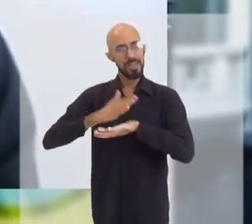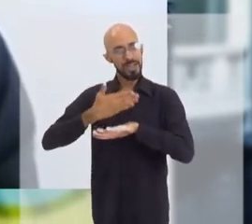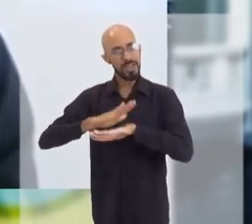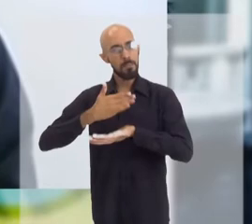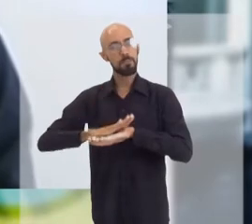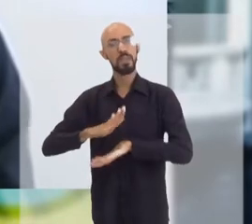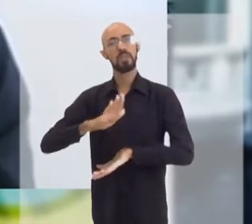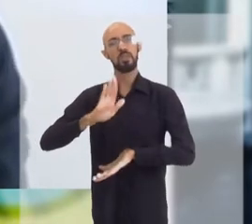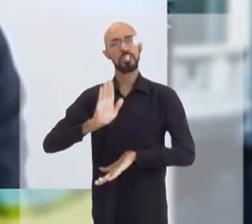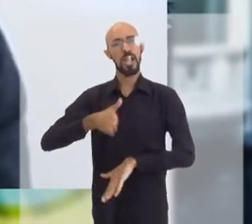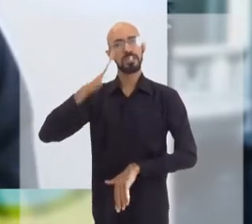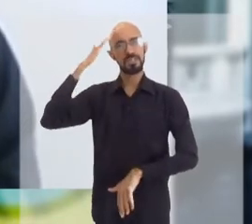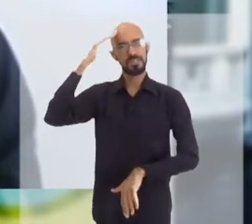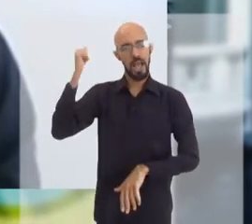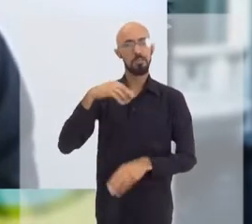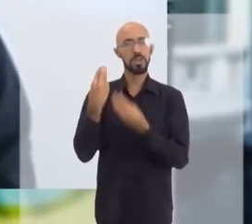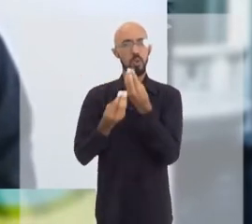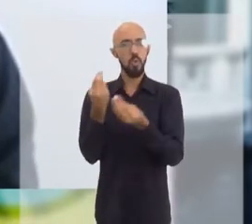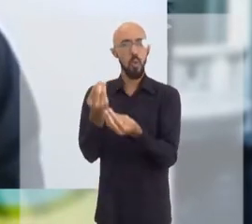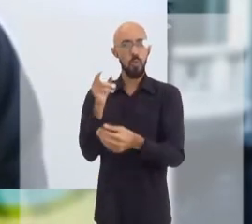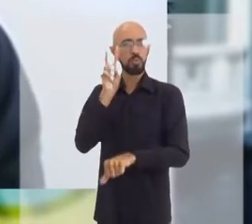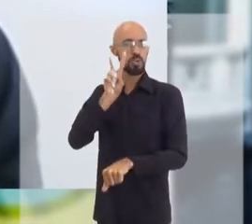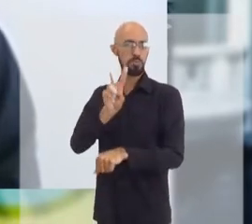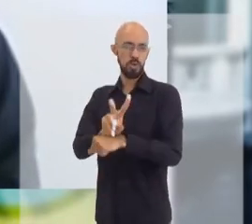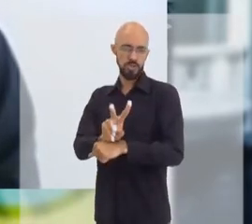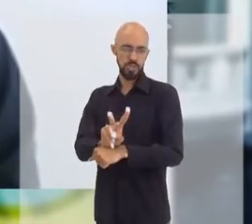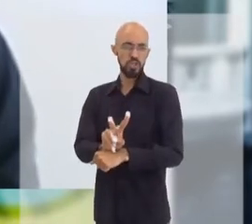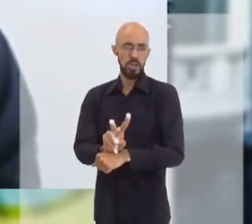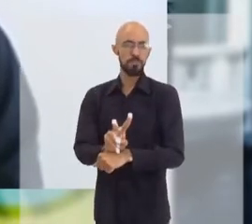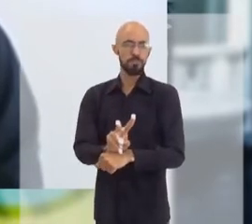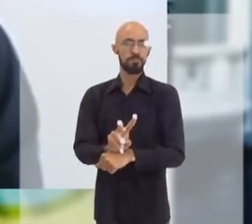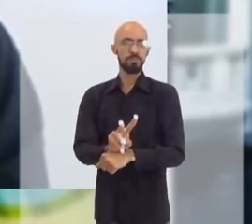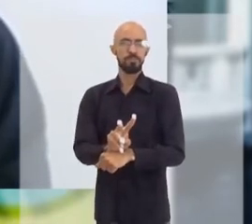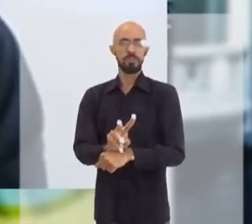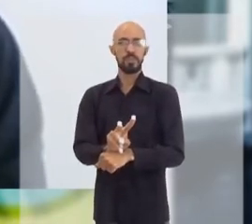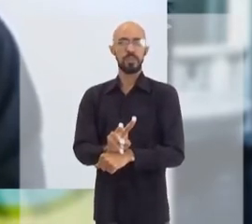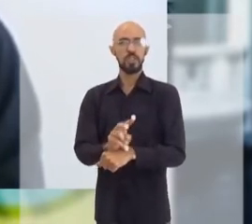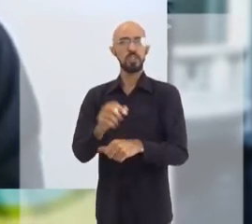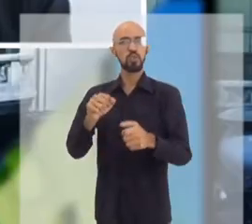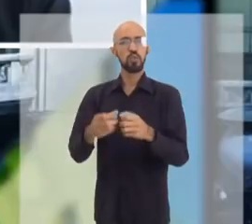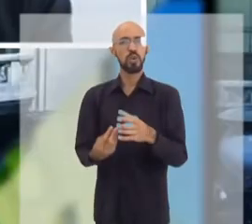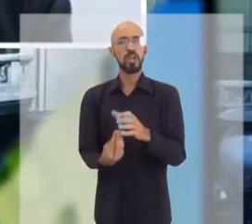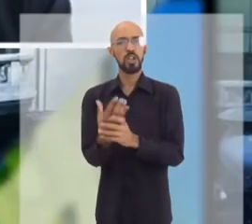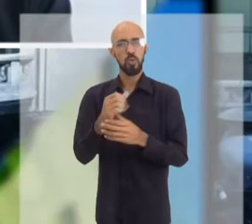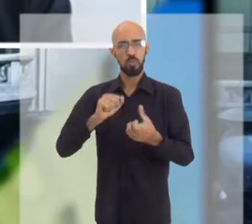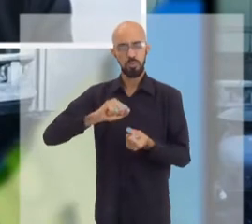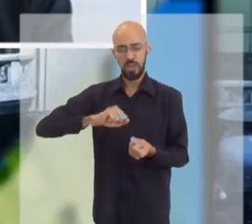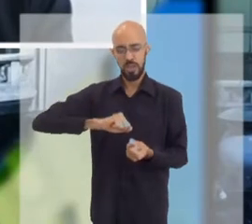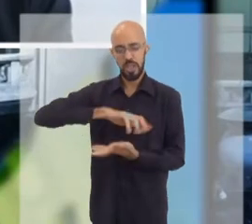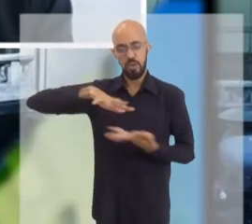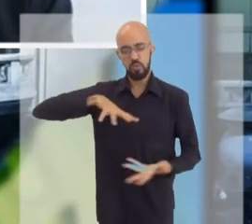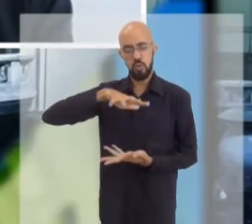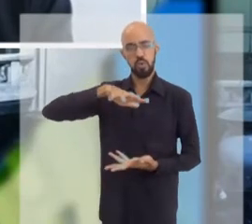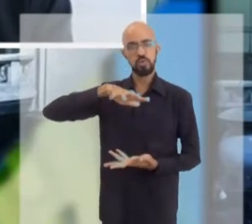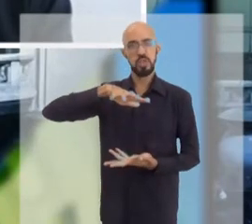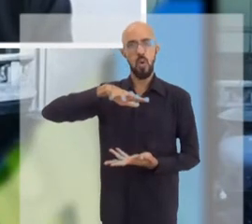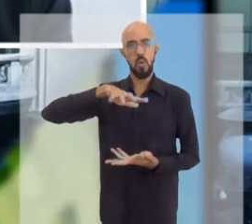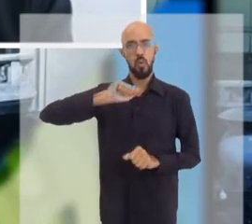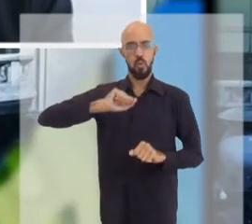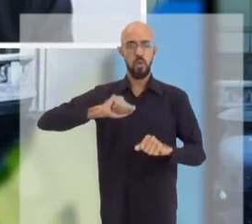Nosso sistema imunológico já está com a defesa pronta e não adoecer. Isso revolucionou, viu, Cláudia, completamente